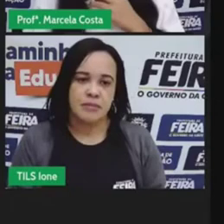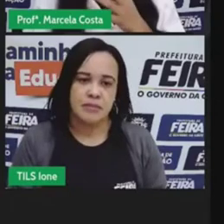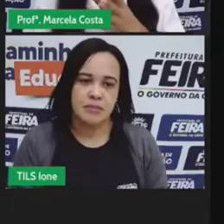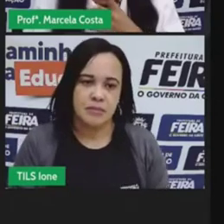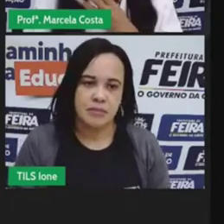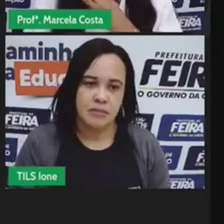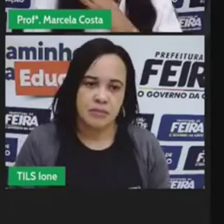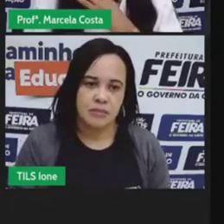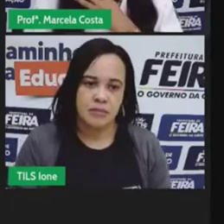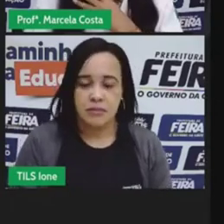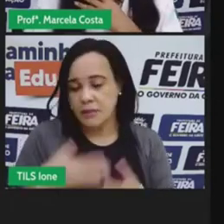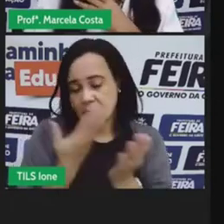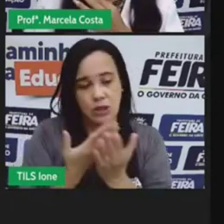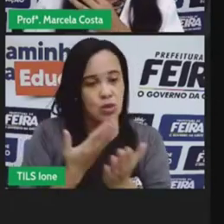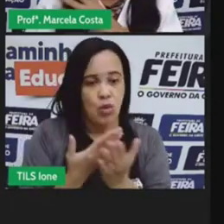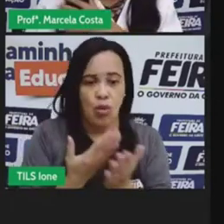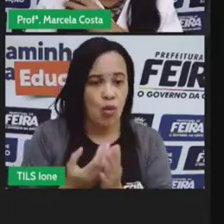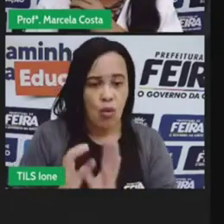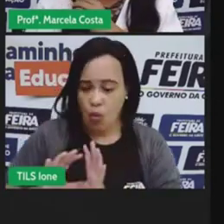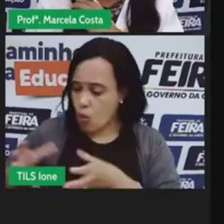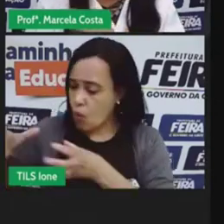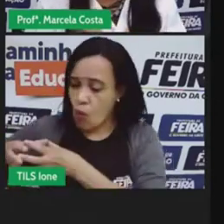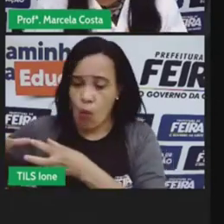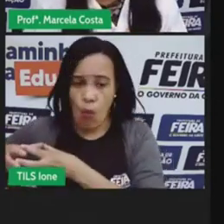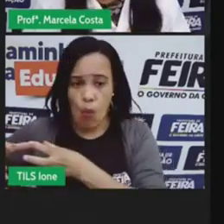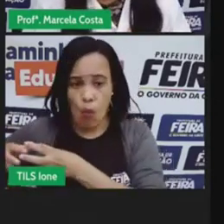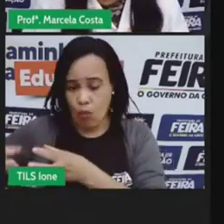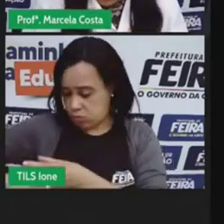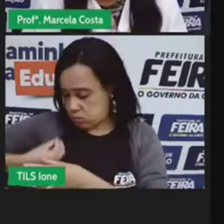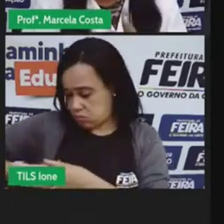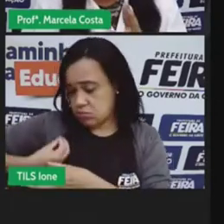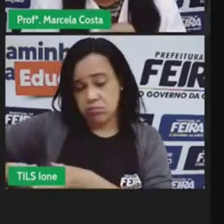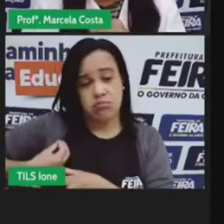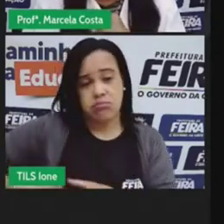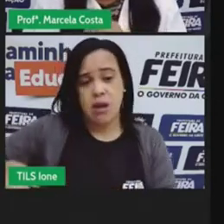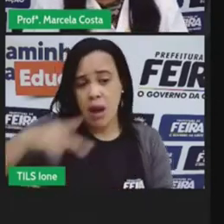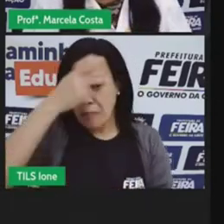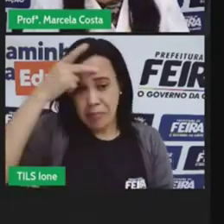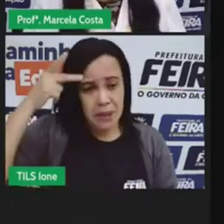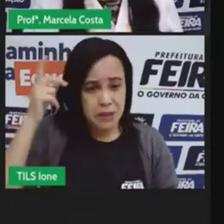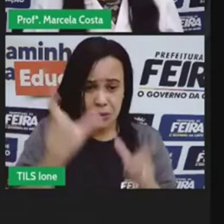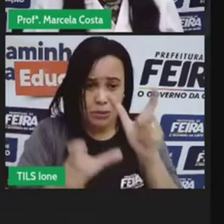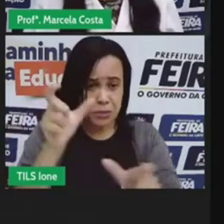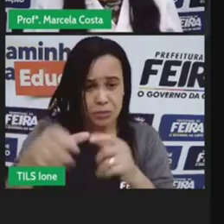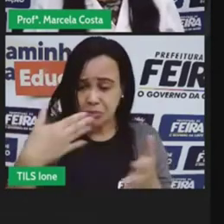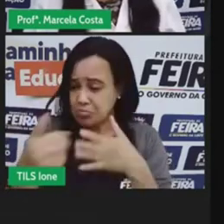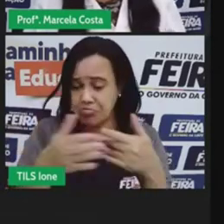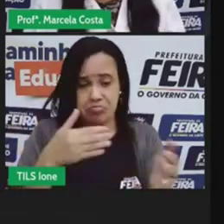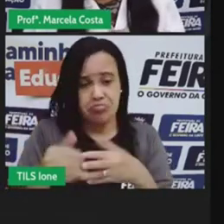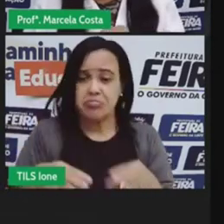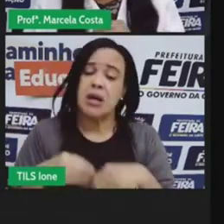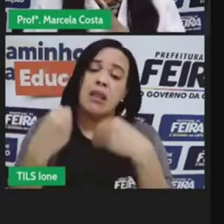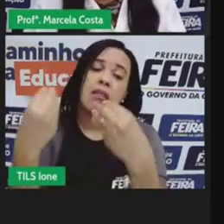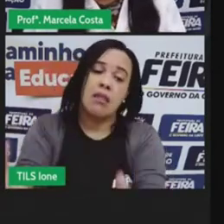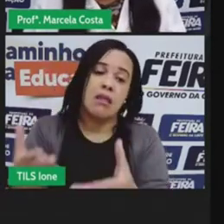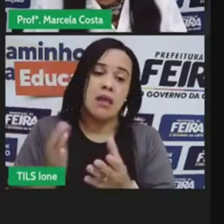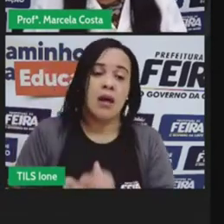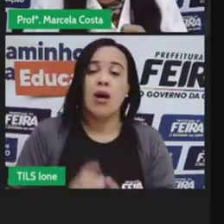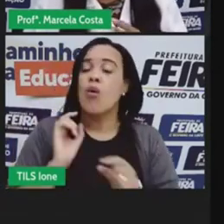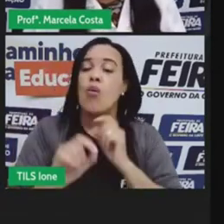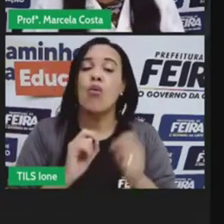igreja na comunidade alguém oferecendo uma um brinquedo uma